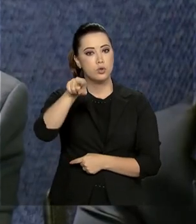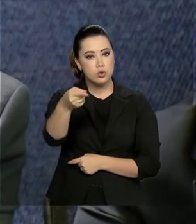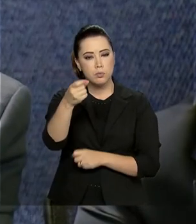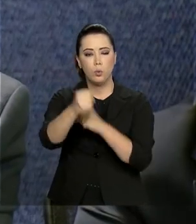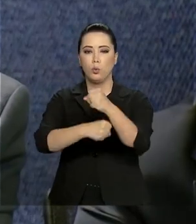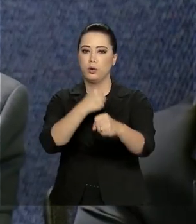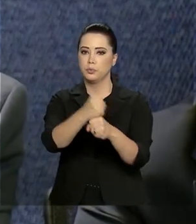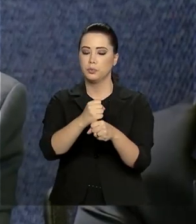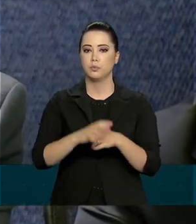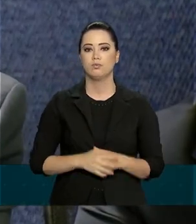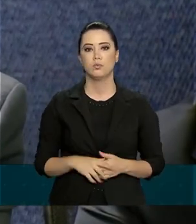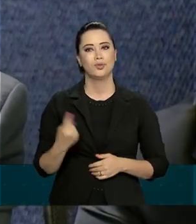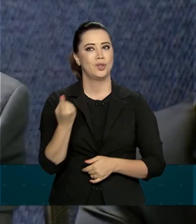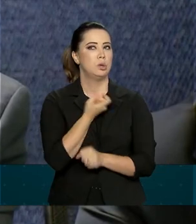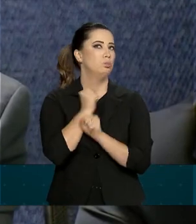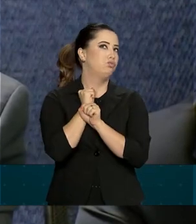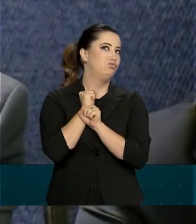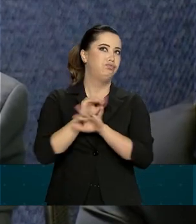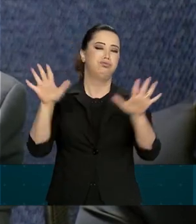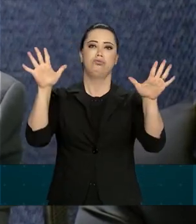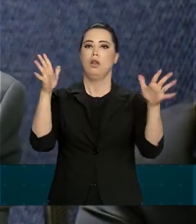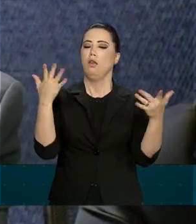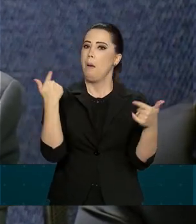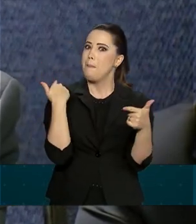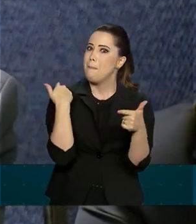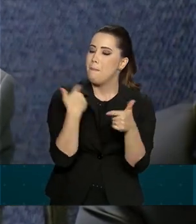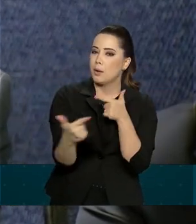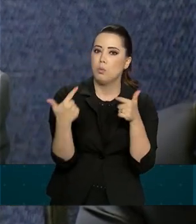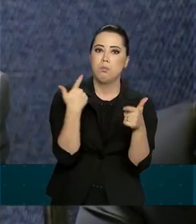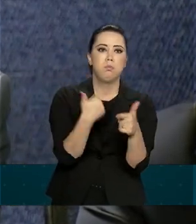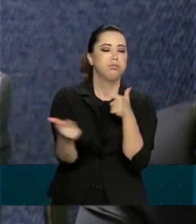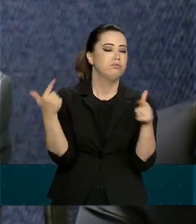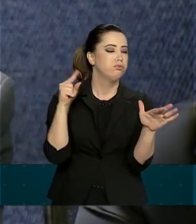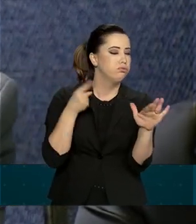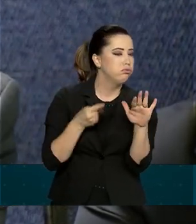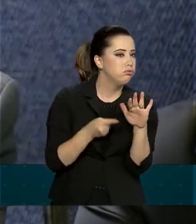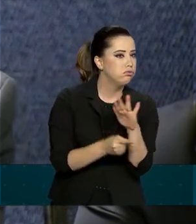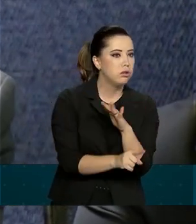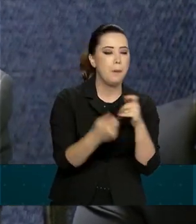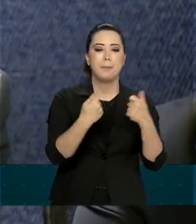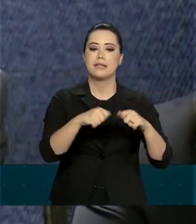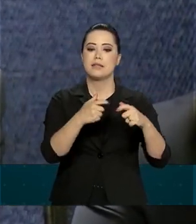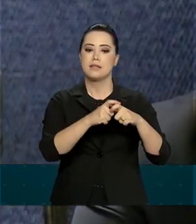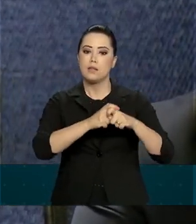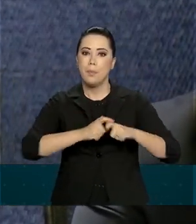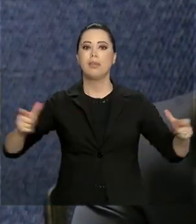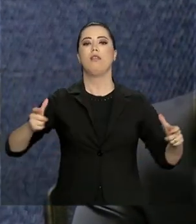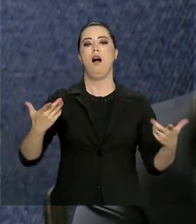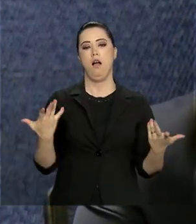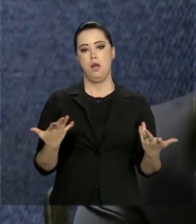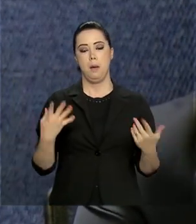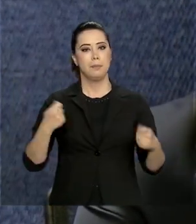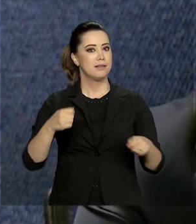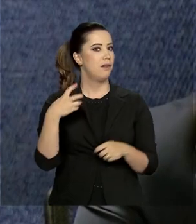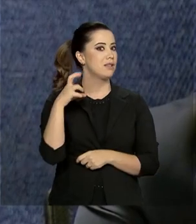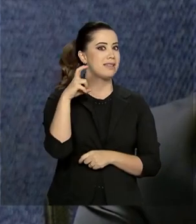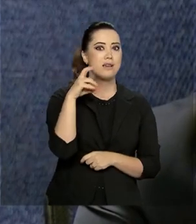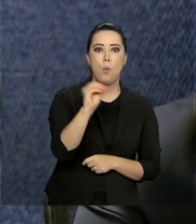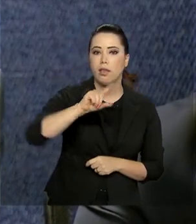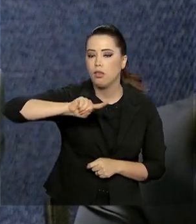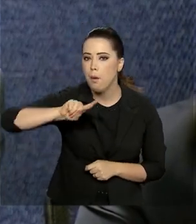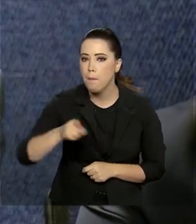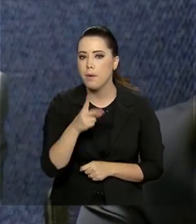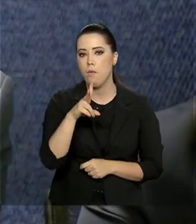Nós estamos em plena epidemia. É um assunto grave. Precisa aumentar as vagas. Na verdade, precisava ter 40 mil vagas, 50 mil vagas.